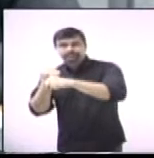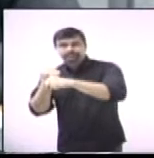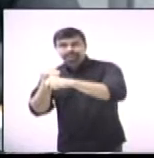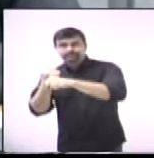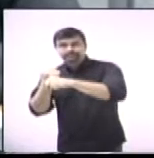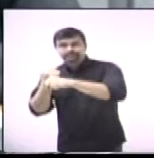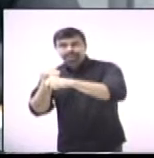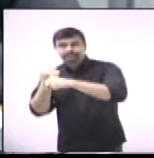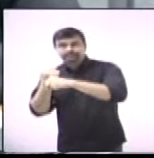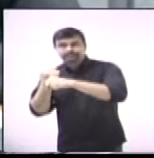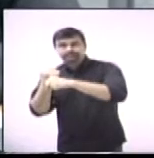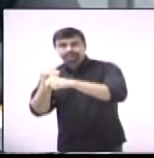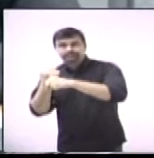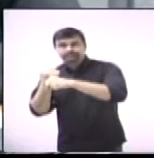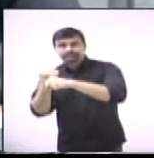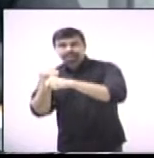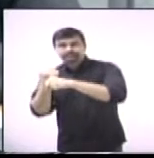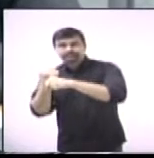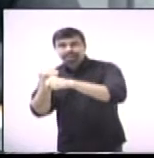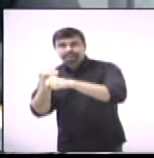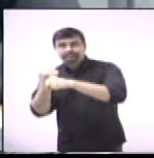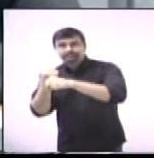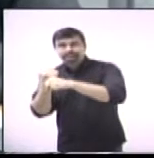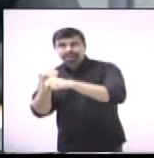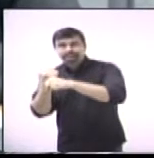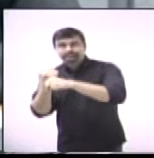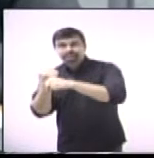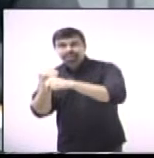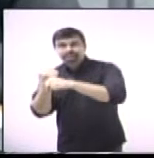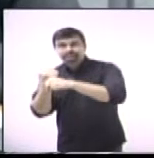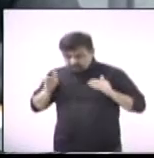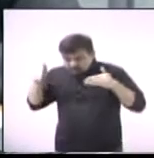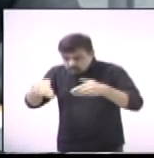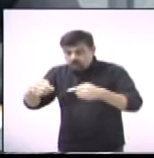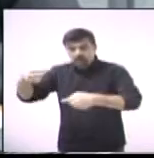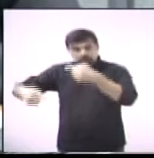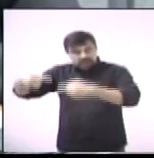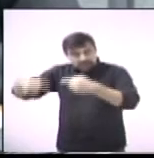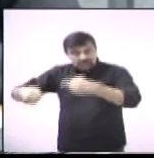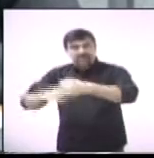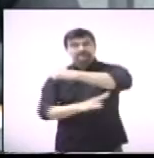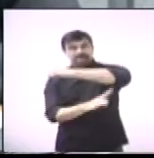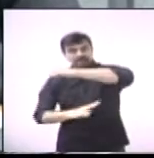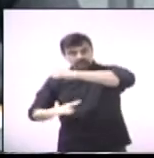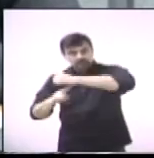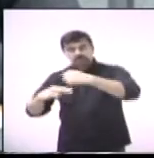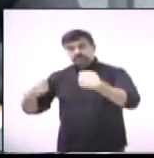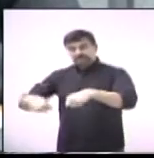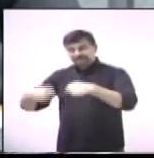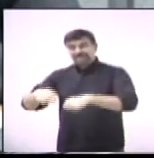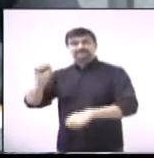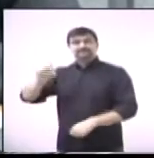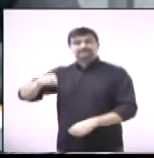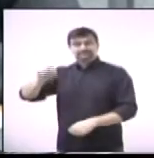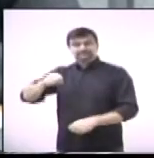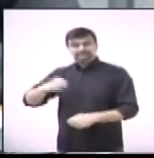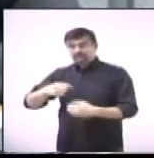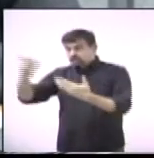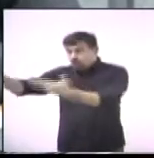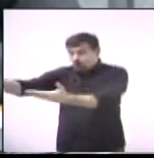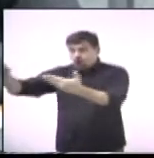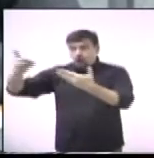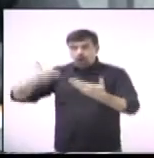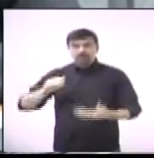essa Câmara não tem deixado de debater o assunto. Inclusive, o convite à associação e quem mais quiser